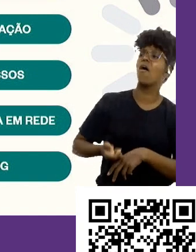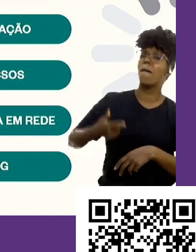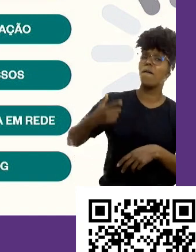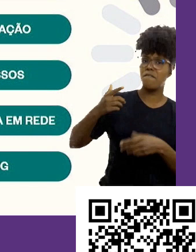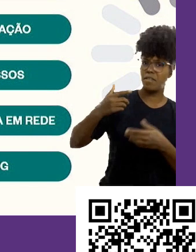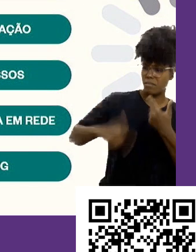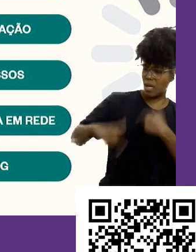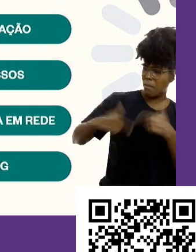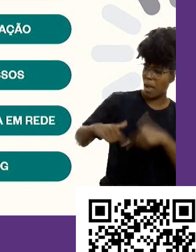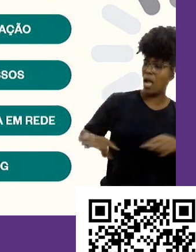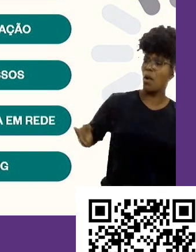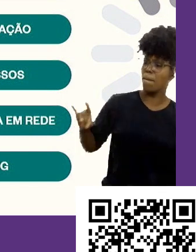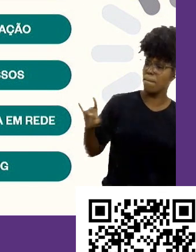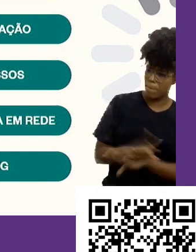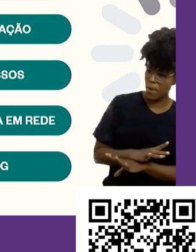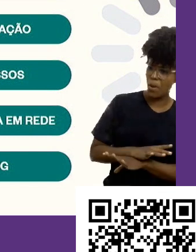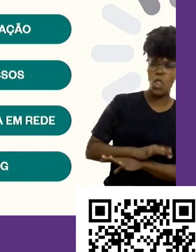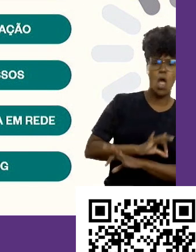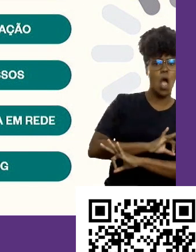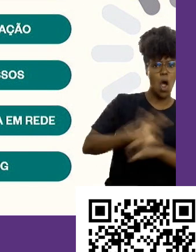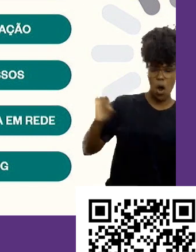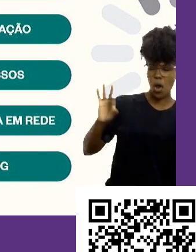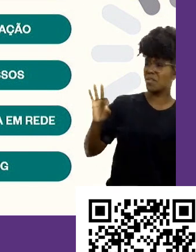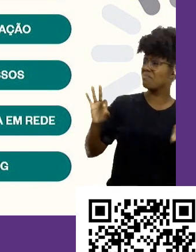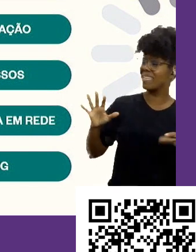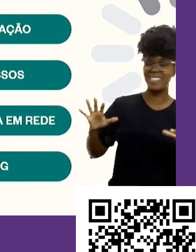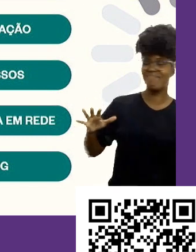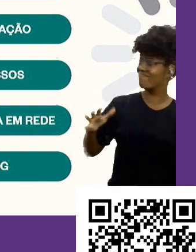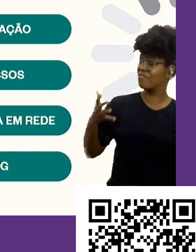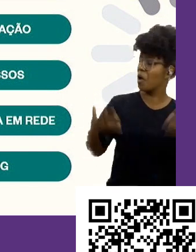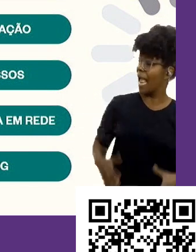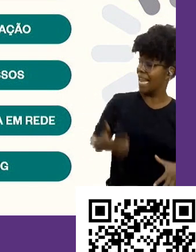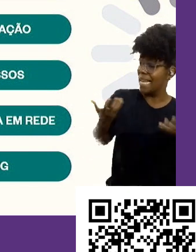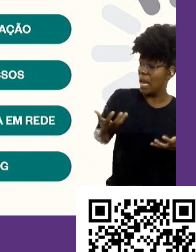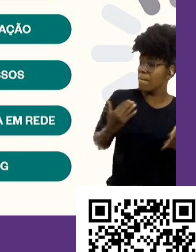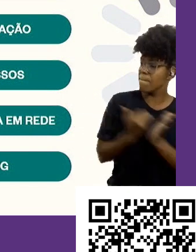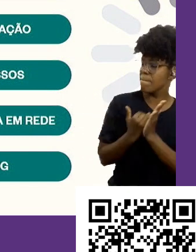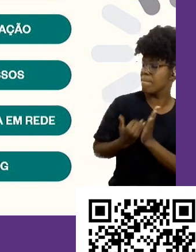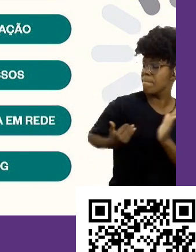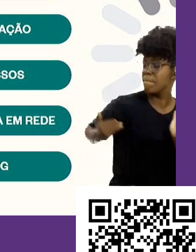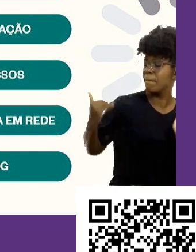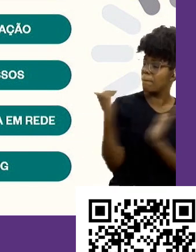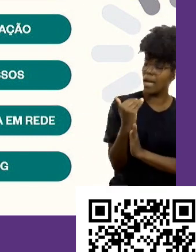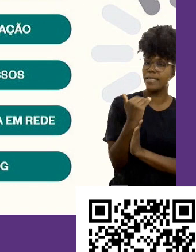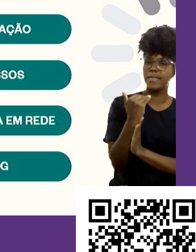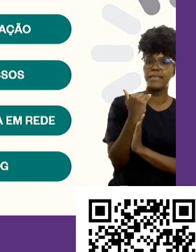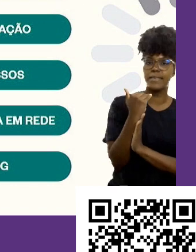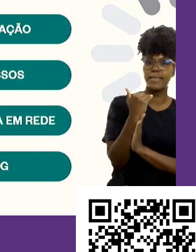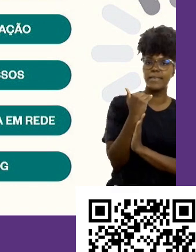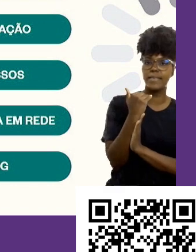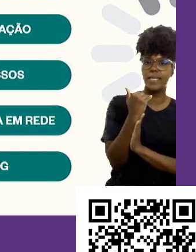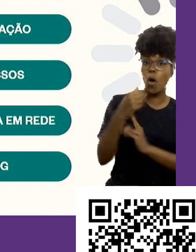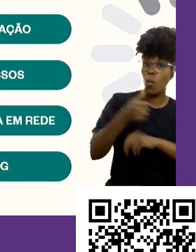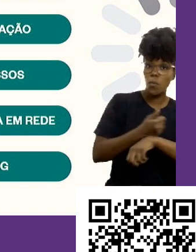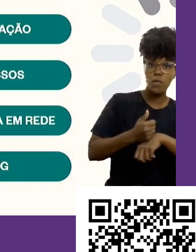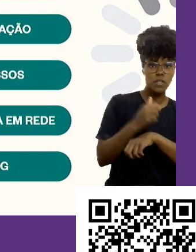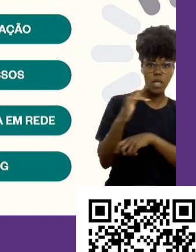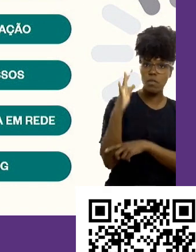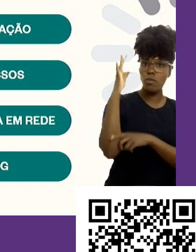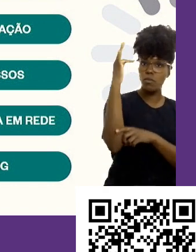bem, tira uma nota 10, mas ele não se conforma, ele é inconformado. O profissional do futuro, ele é